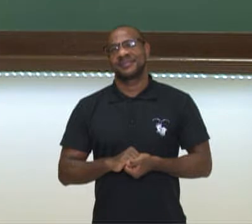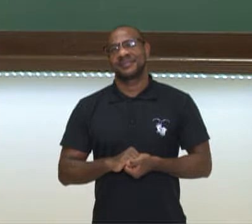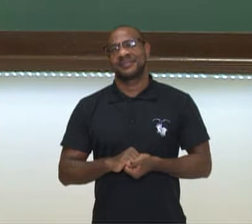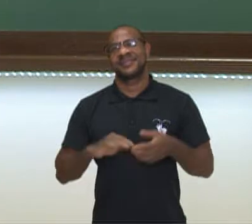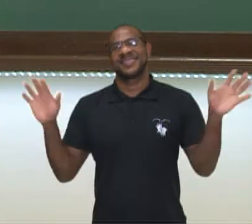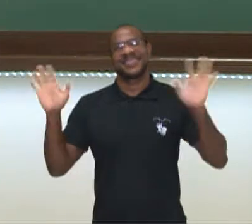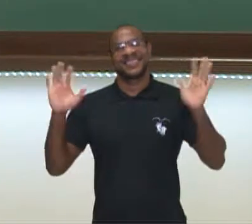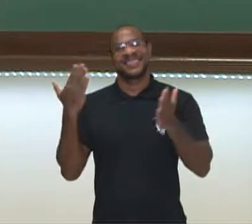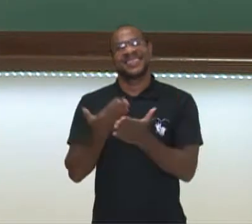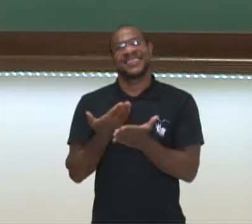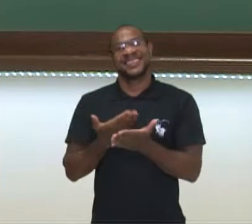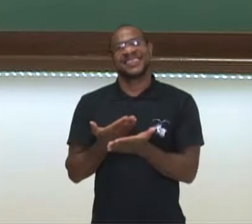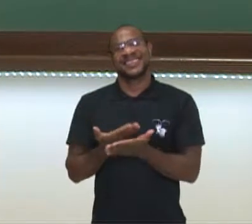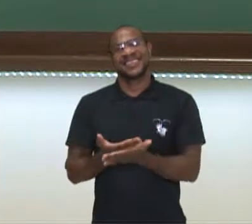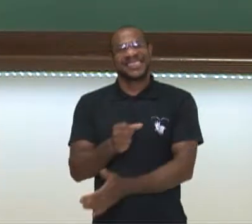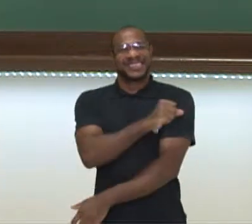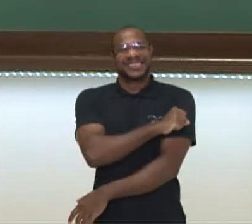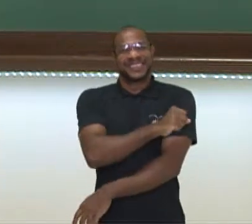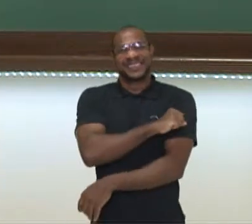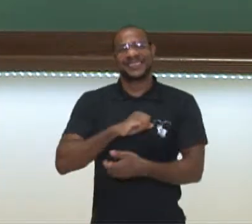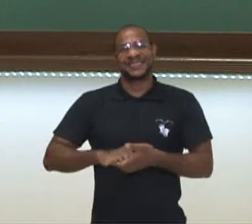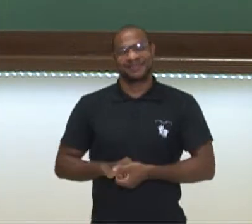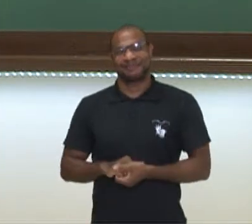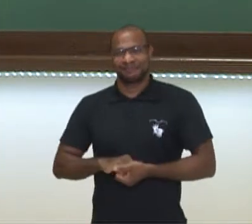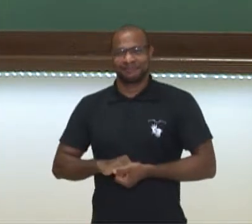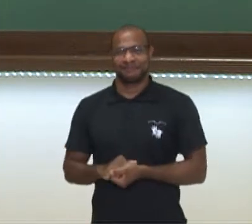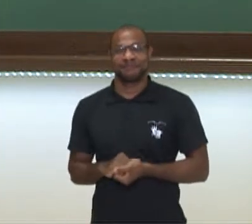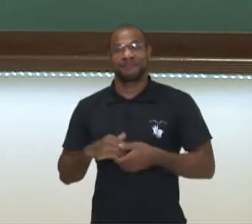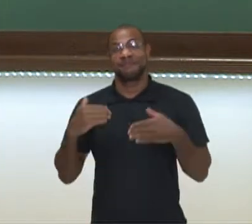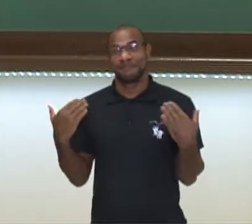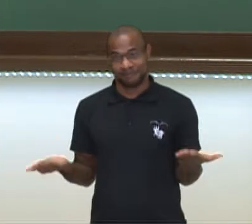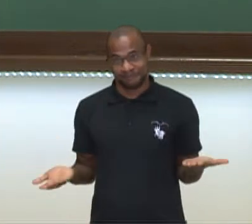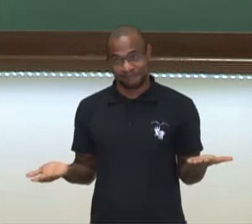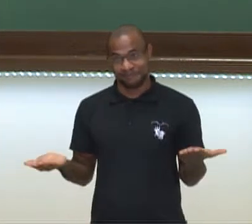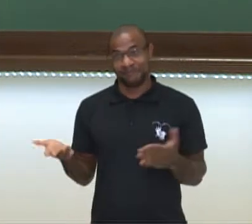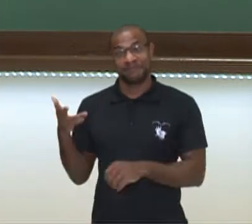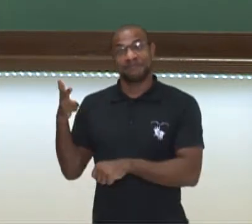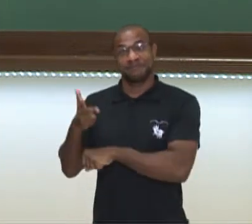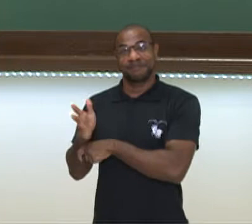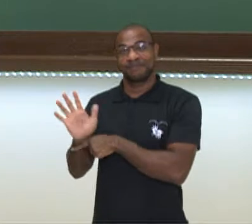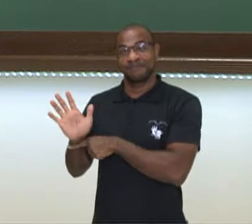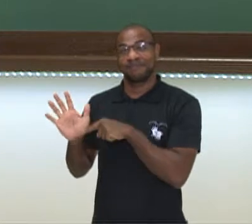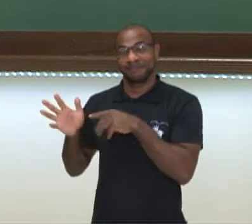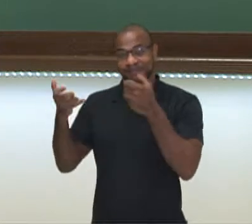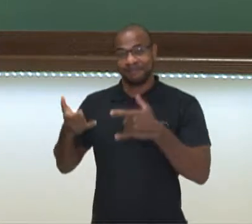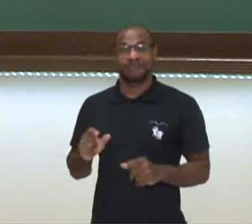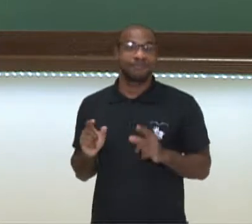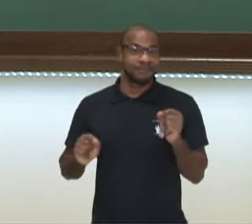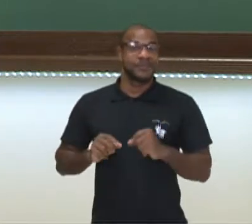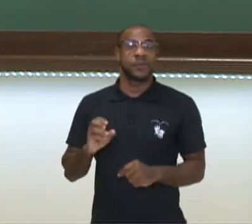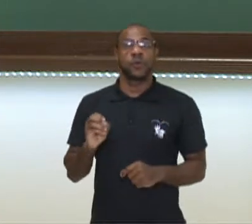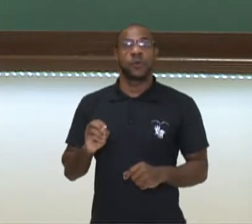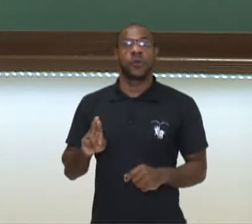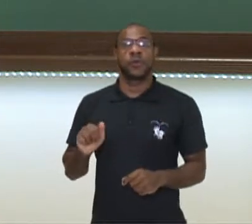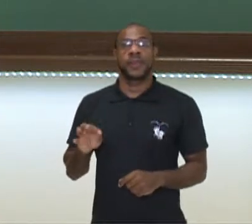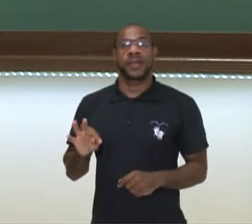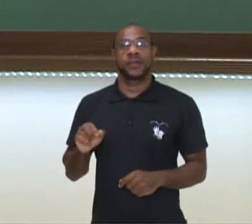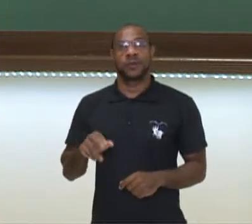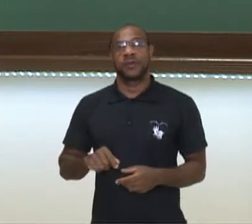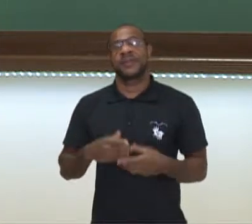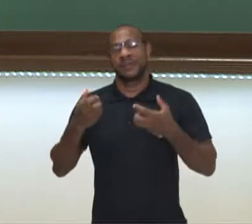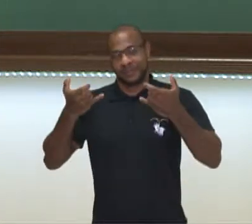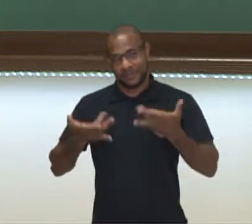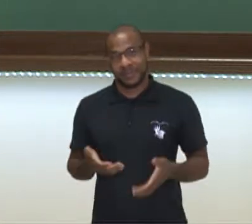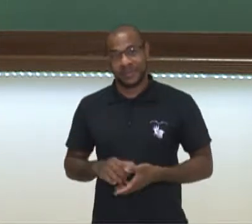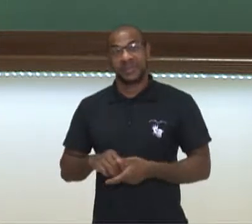Olá, estudantes do oitavo ano do ensino fundamental. Neste vídeo vamos falar sobre oratória, retórica